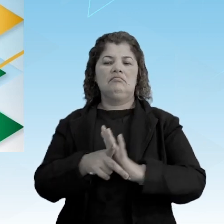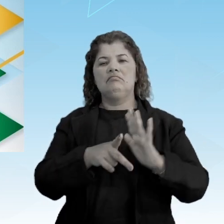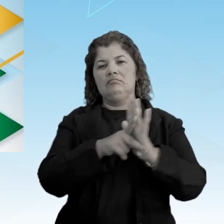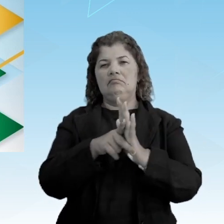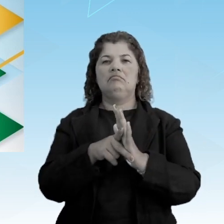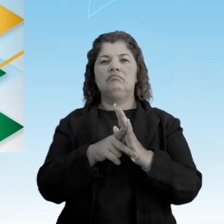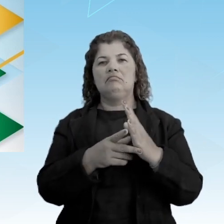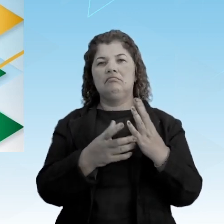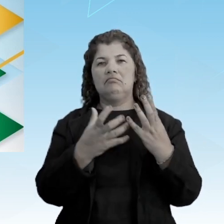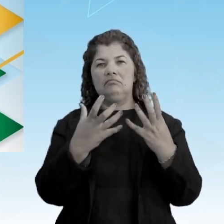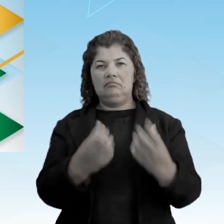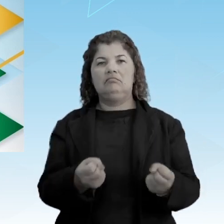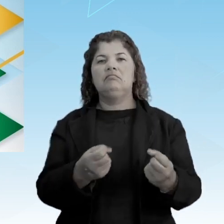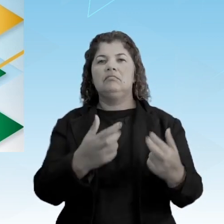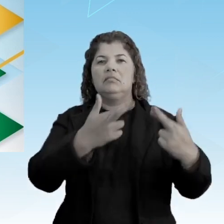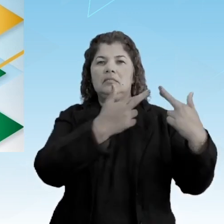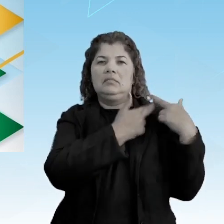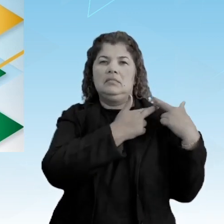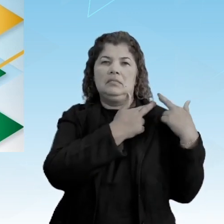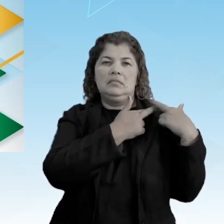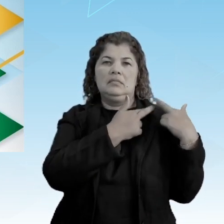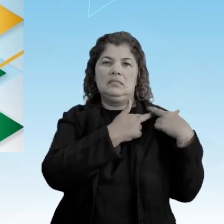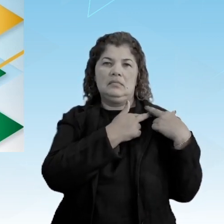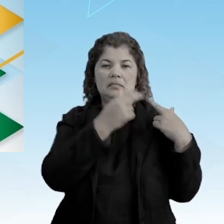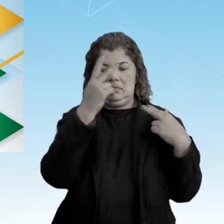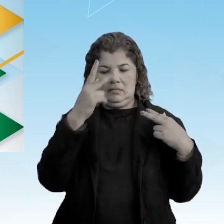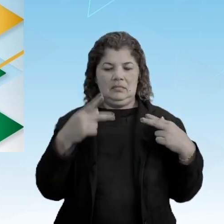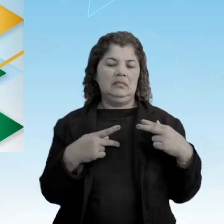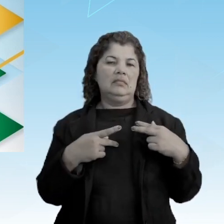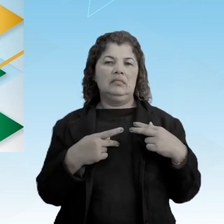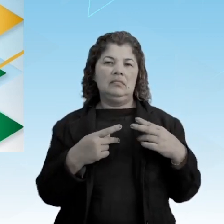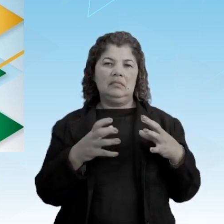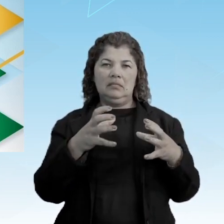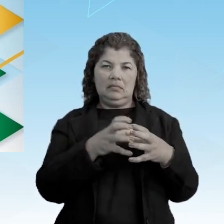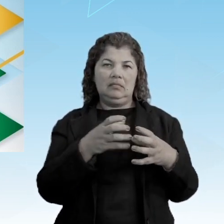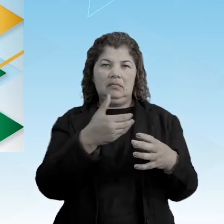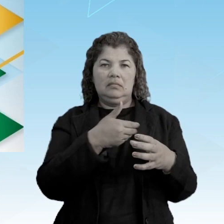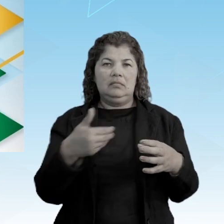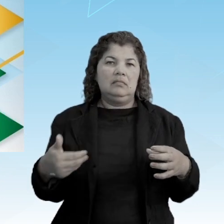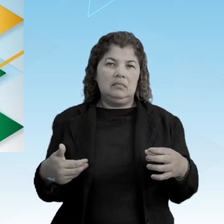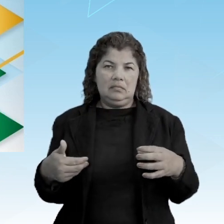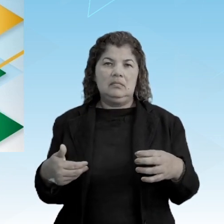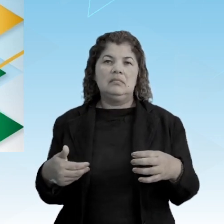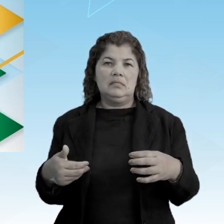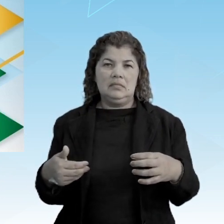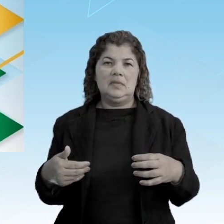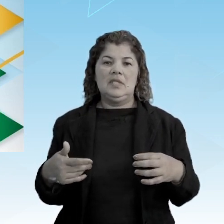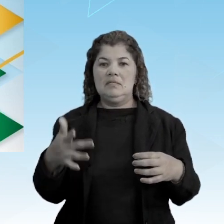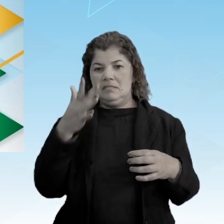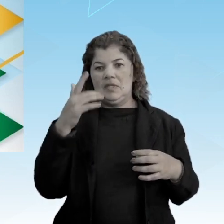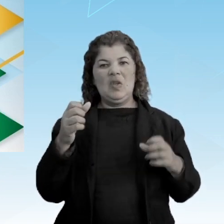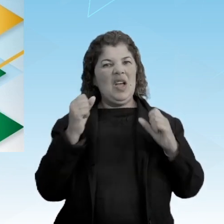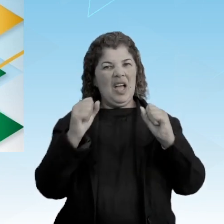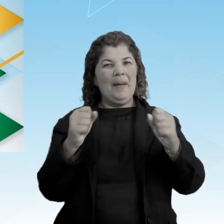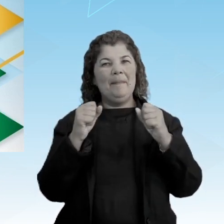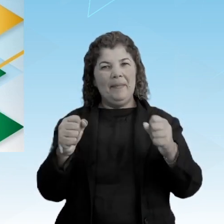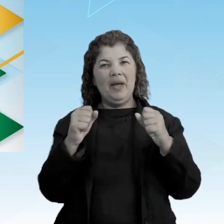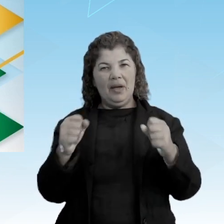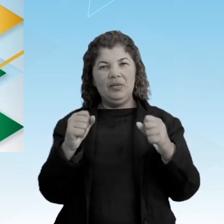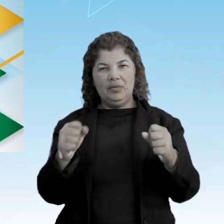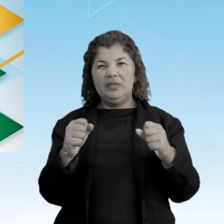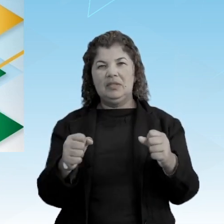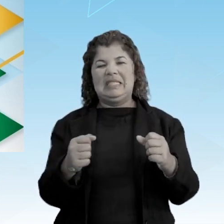passando a autogovernar. Os rebeldes, né? Os rebeldes tentados, sem